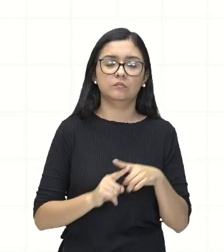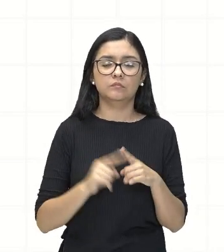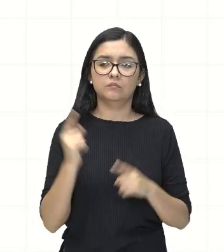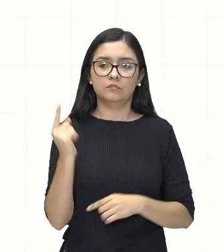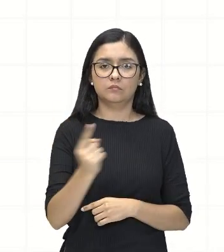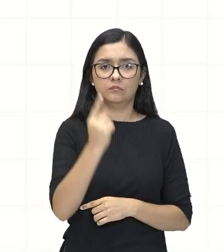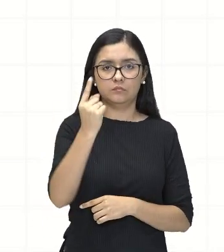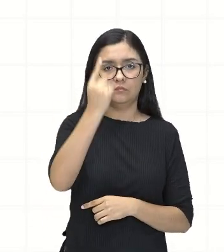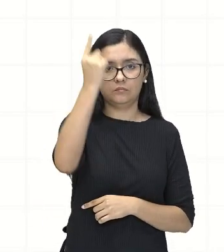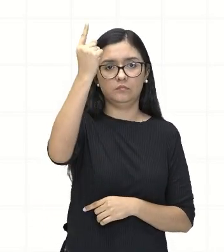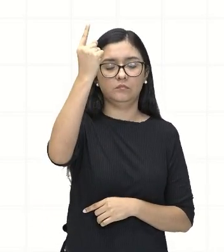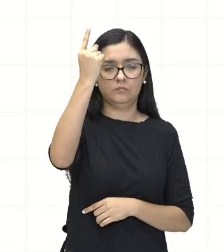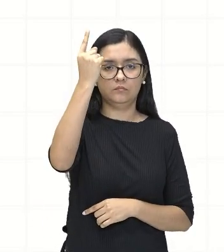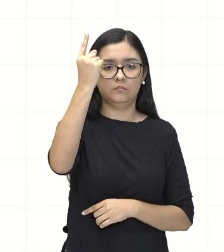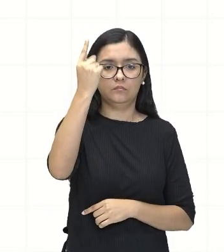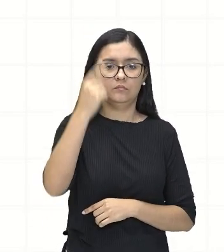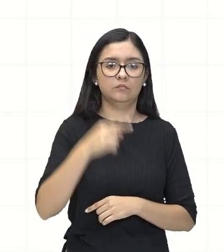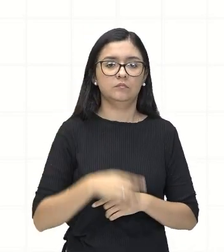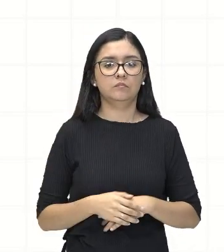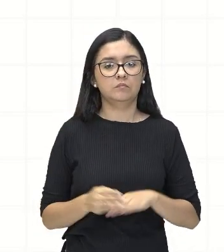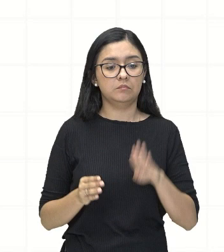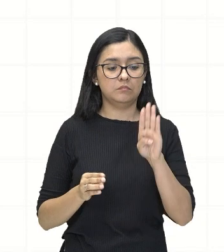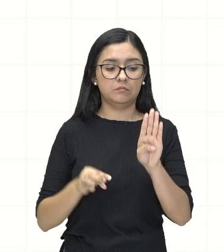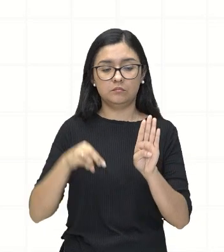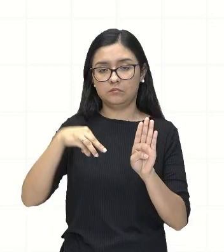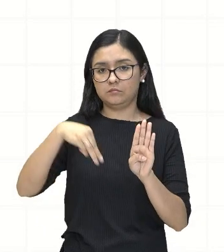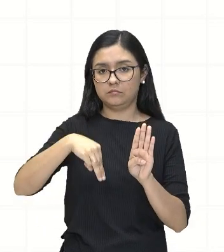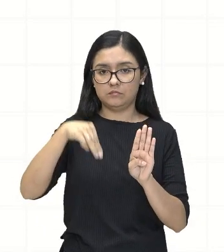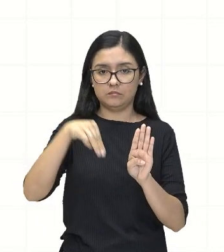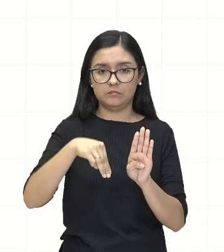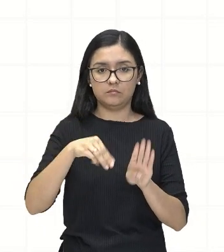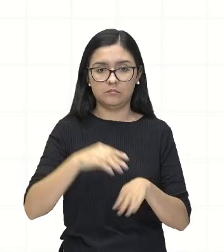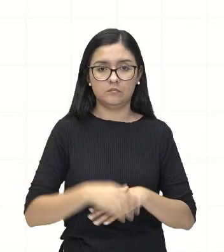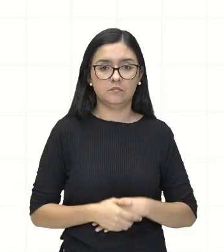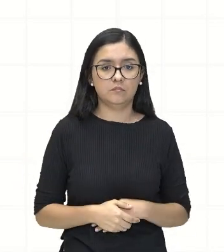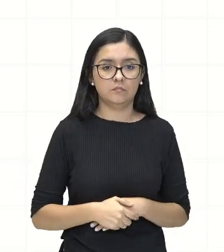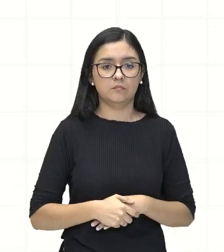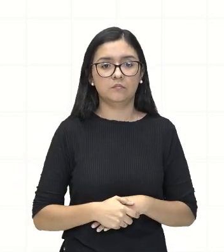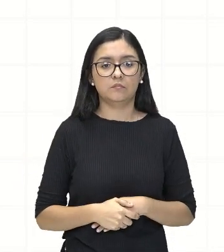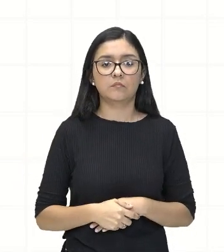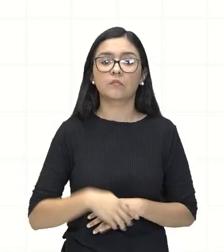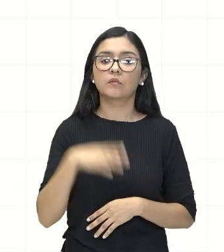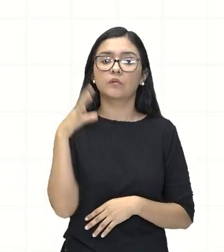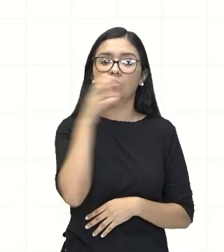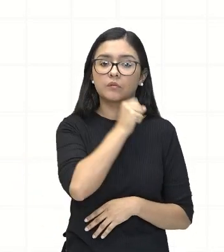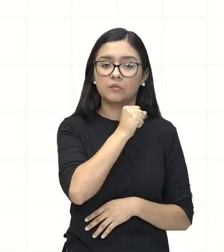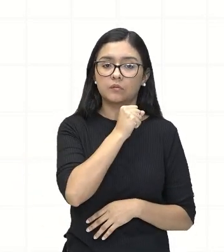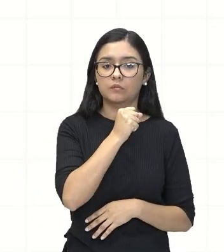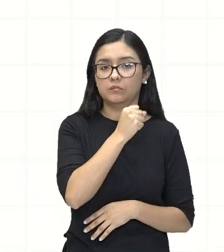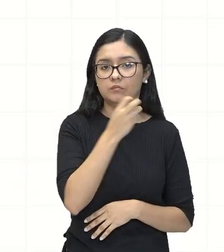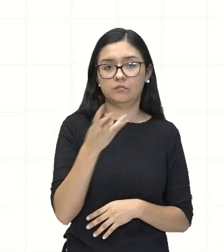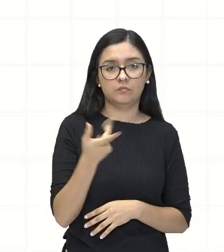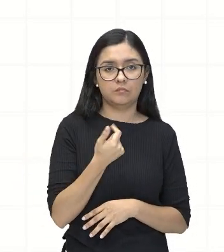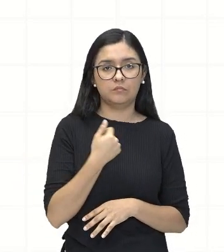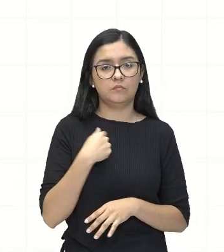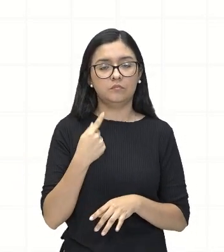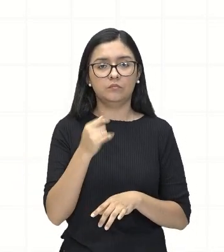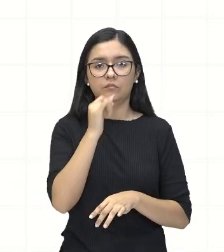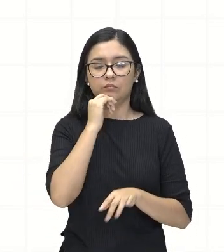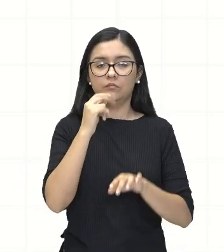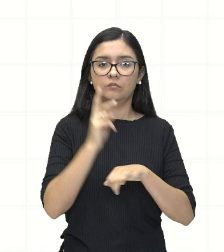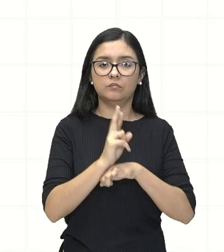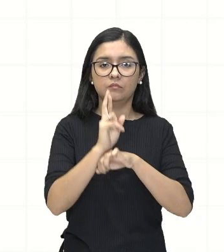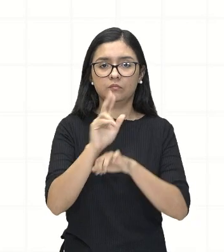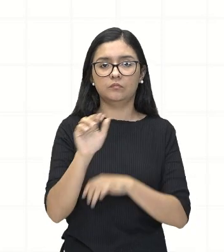altura inicial de B metros com uma aceleração constante A, como